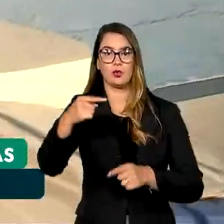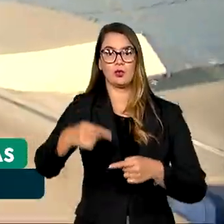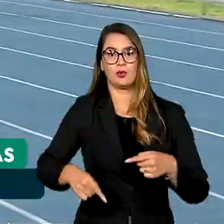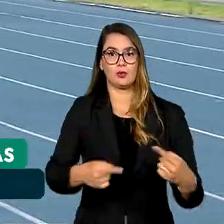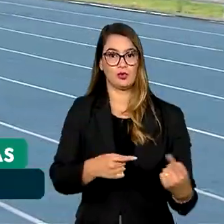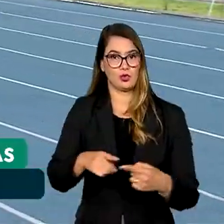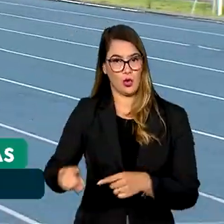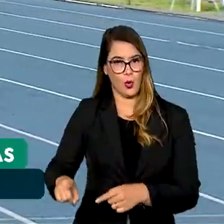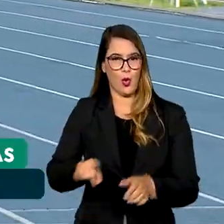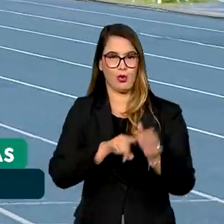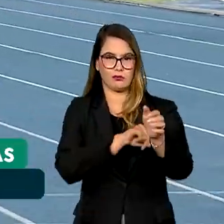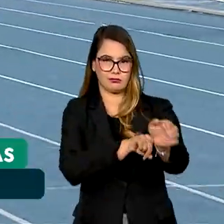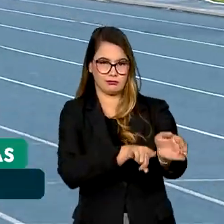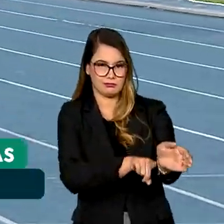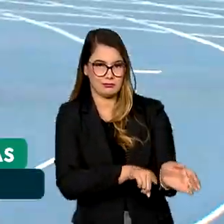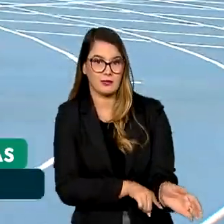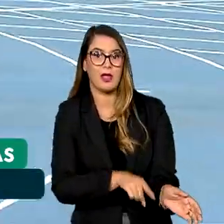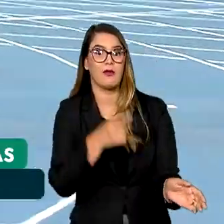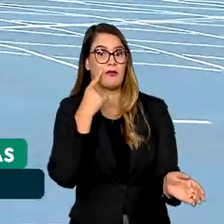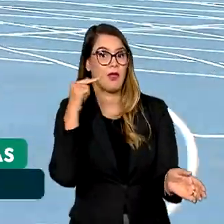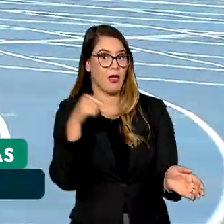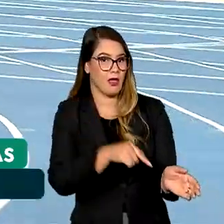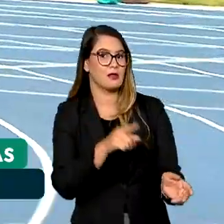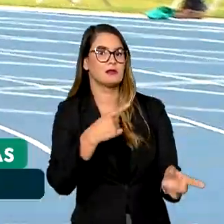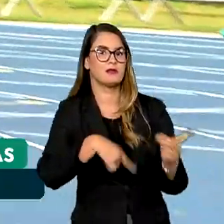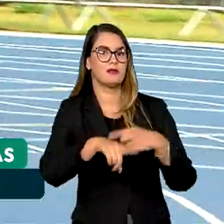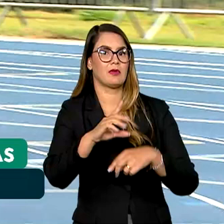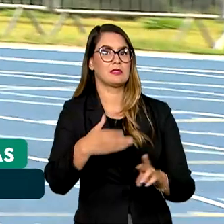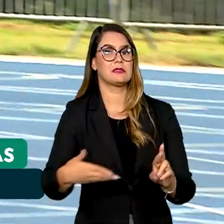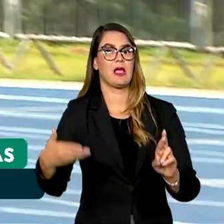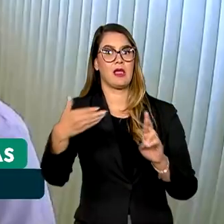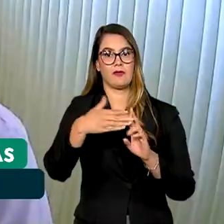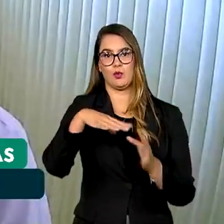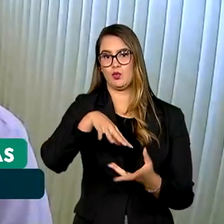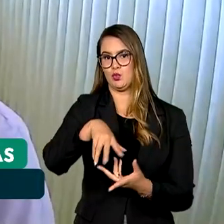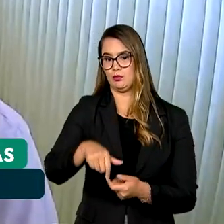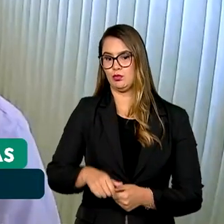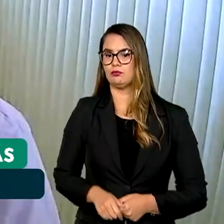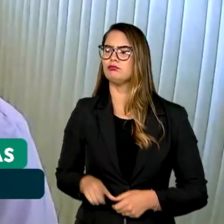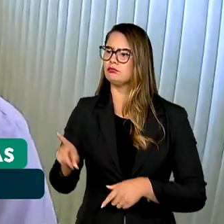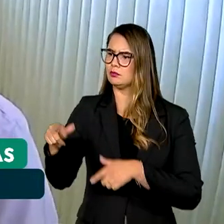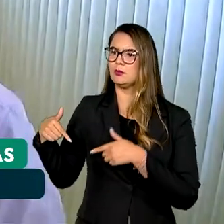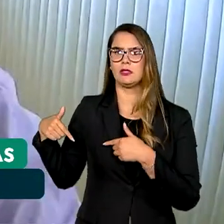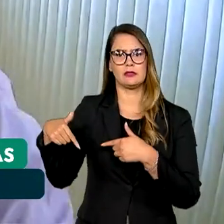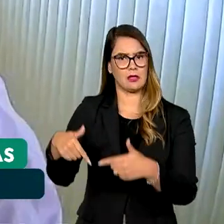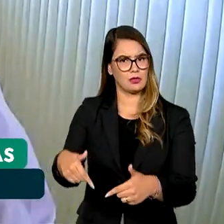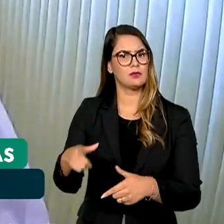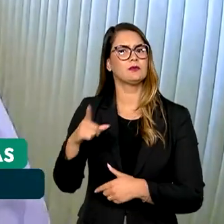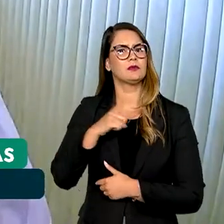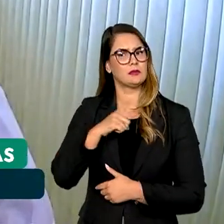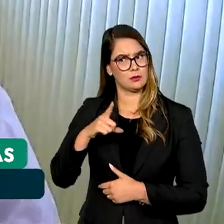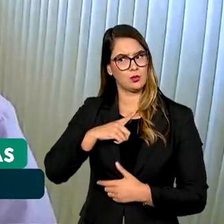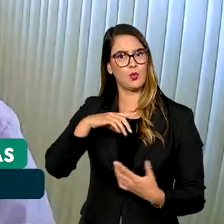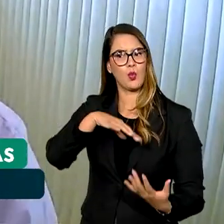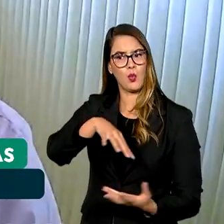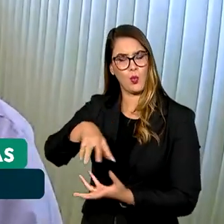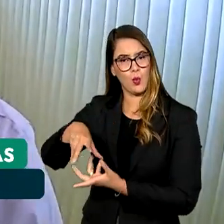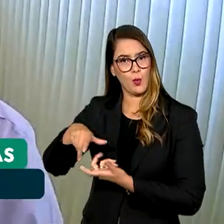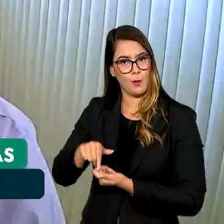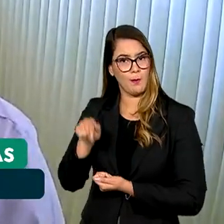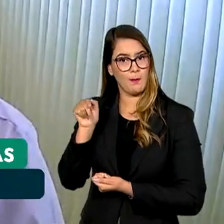Antidopagem, acredita que a norma deve se tornar referência mundial. É uma iniciativa que, inclusive, mundialmente,